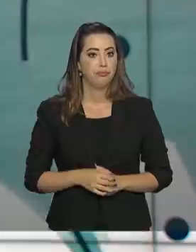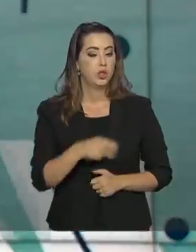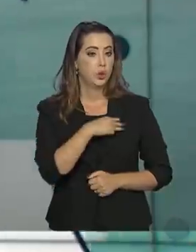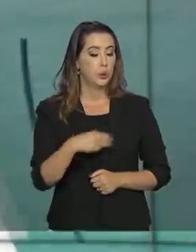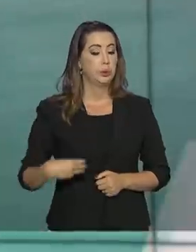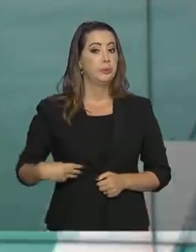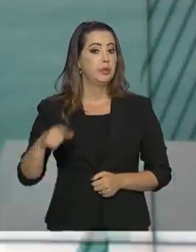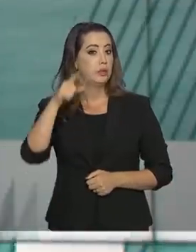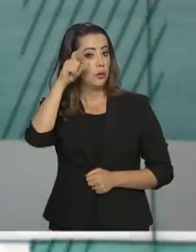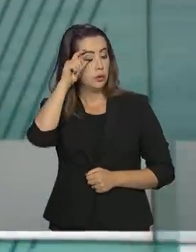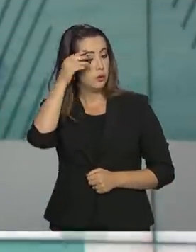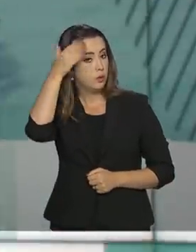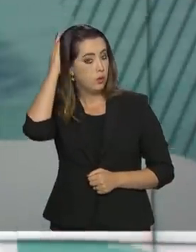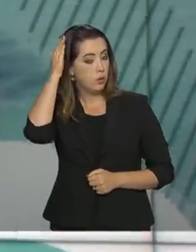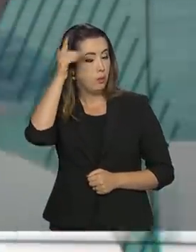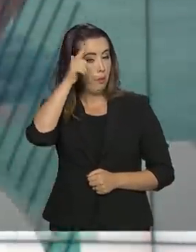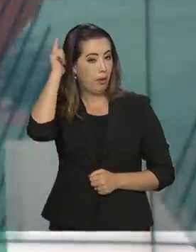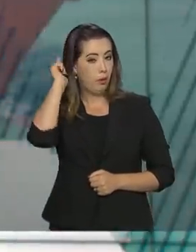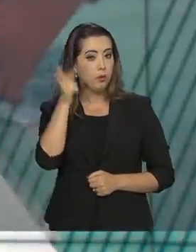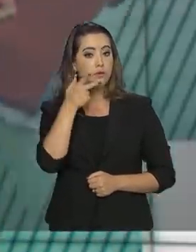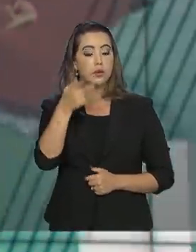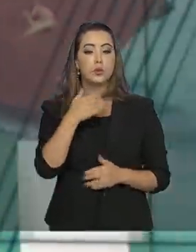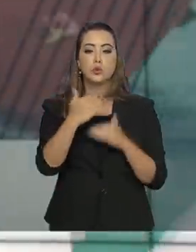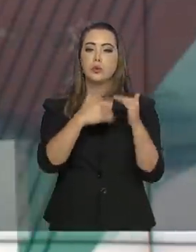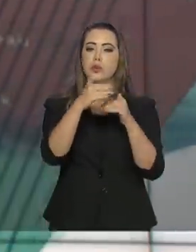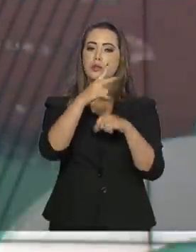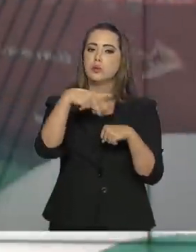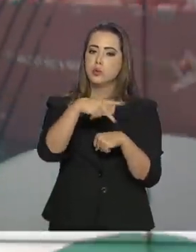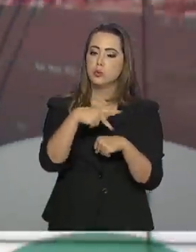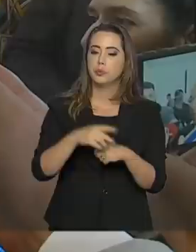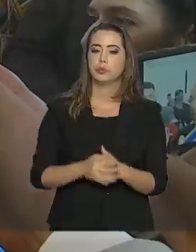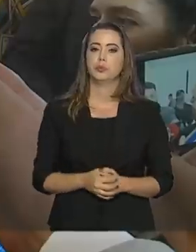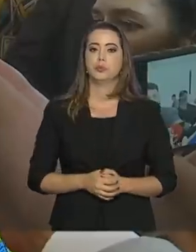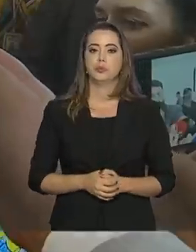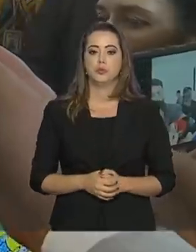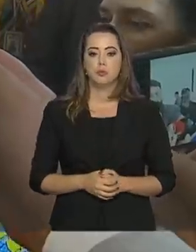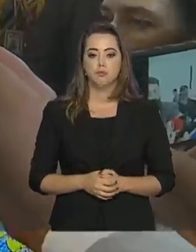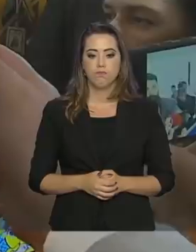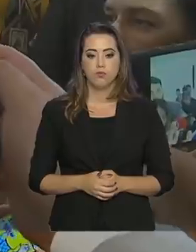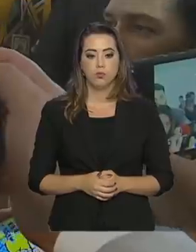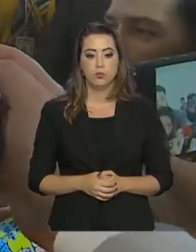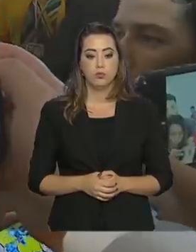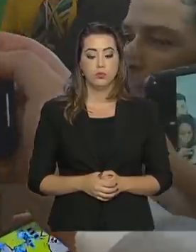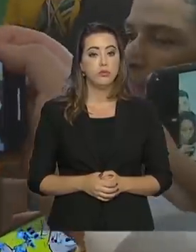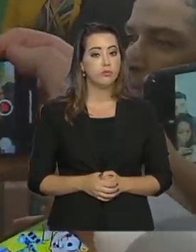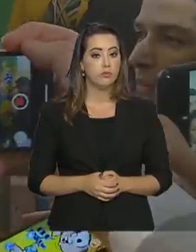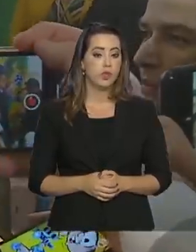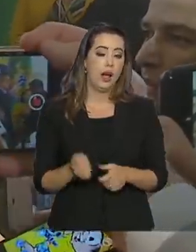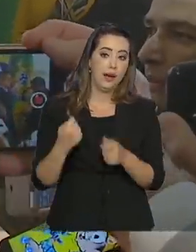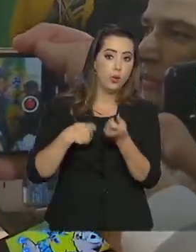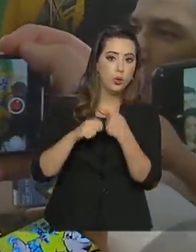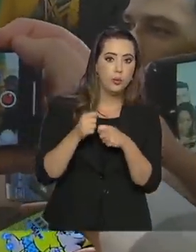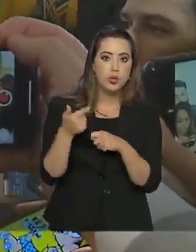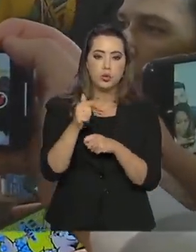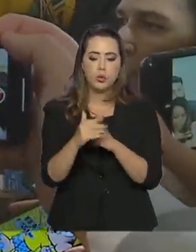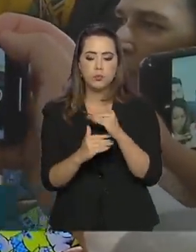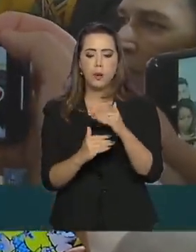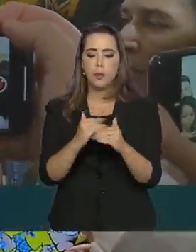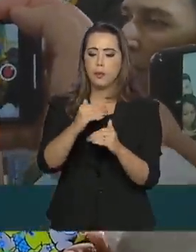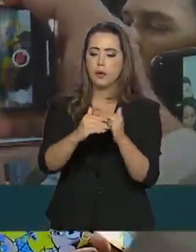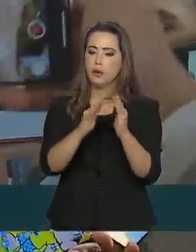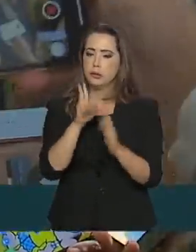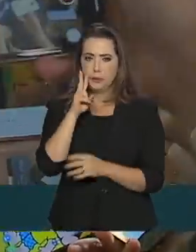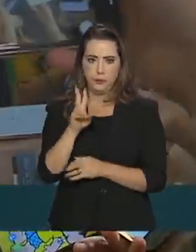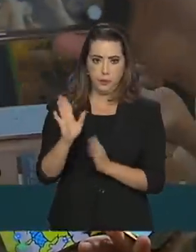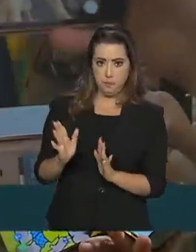hoje sobre a previsão de crescimento do país este ano. A economia está reacelerando. Ela começa o ano